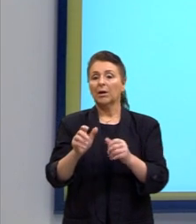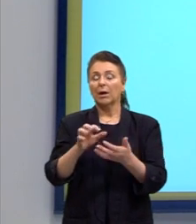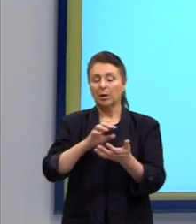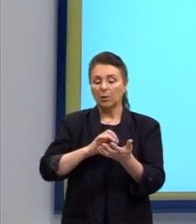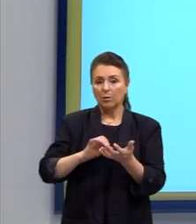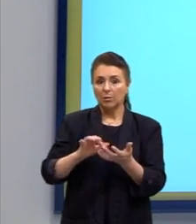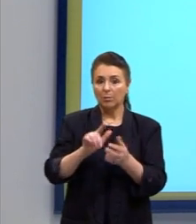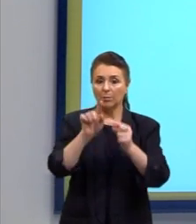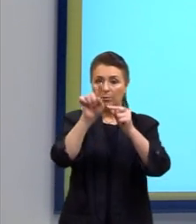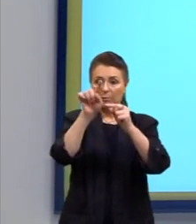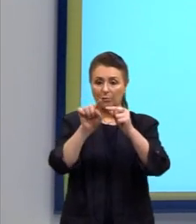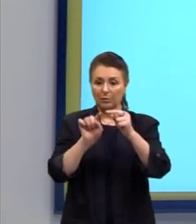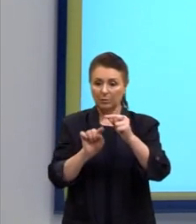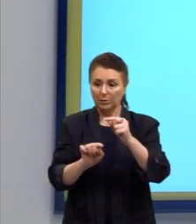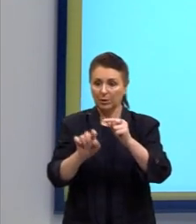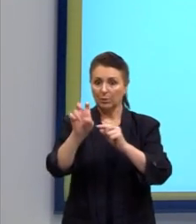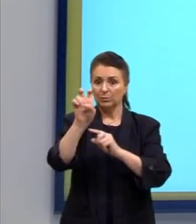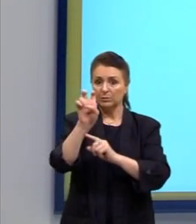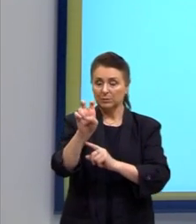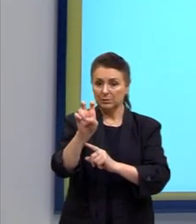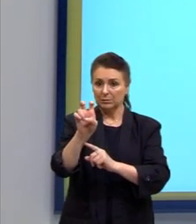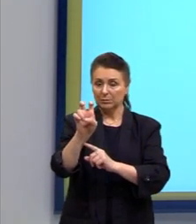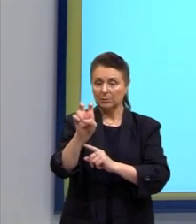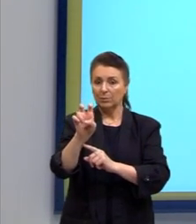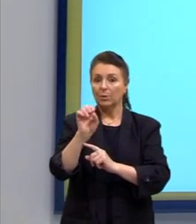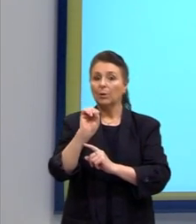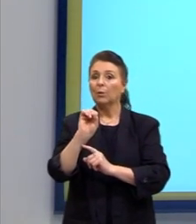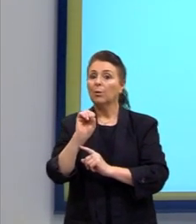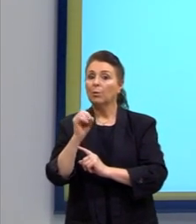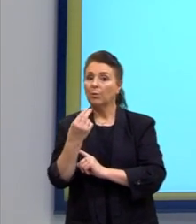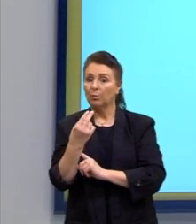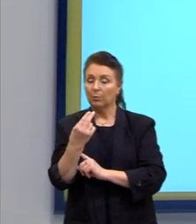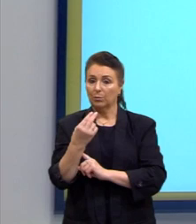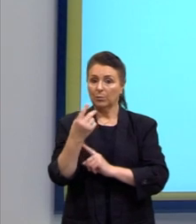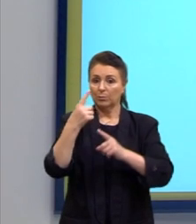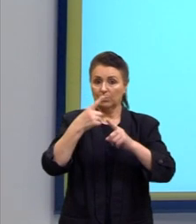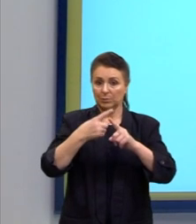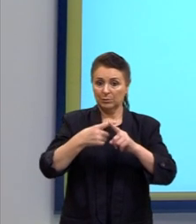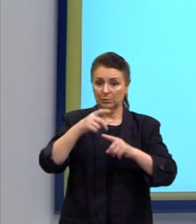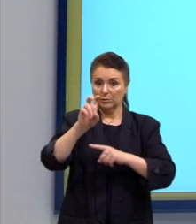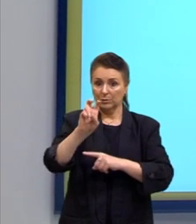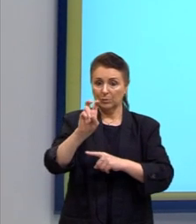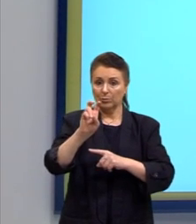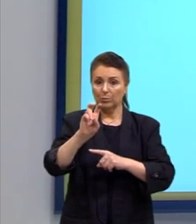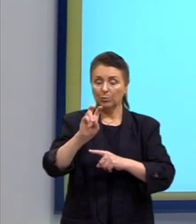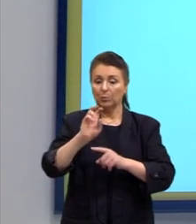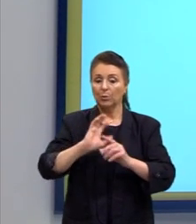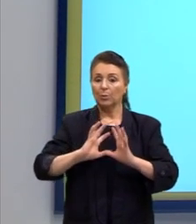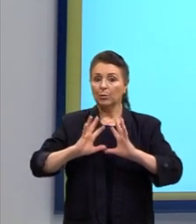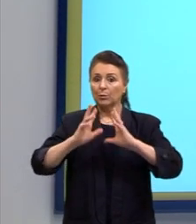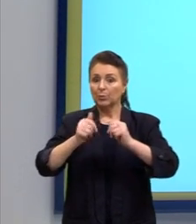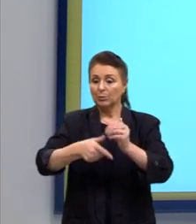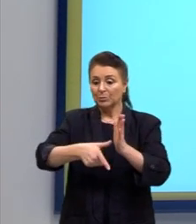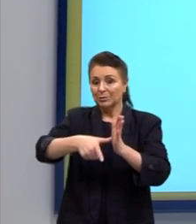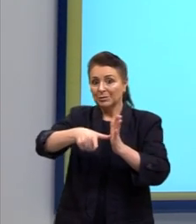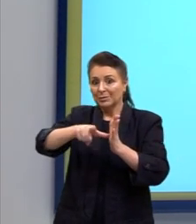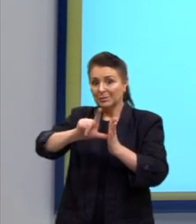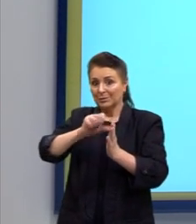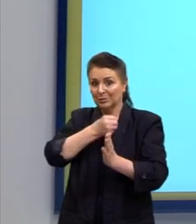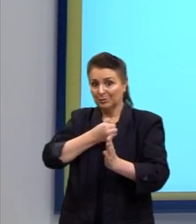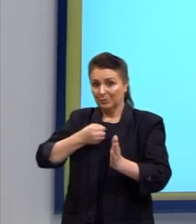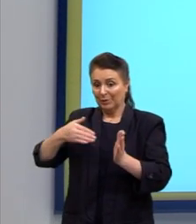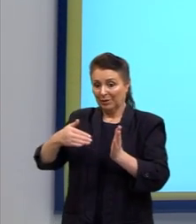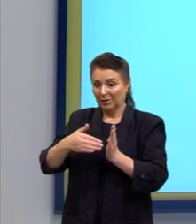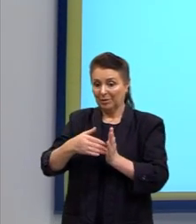o fatorial de cinco. Ou, então, multiplicamos, né, o cinco por todos os seus antecessores até chegar no um.